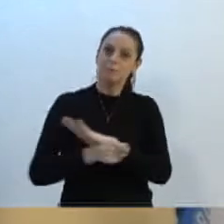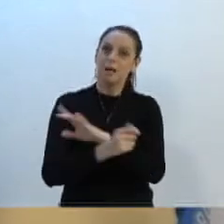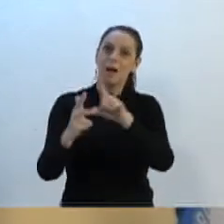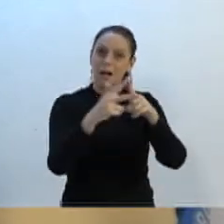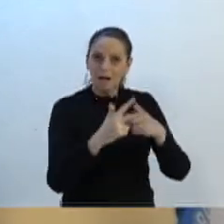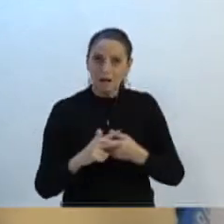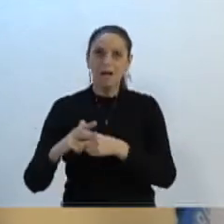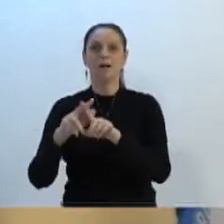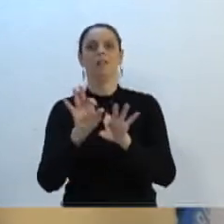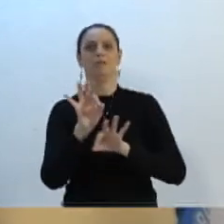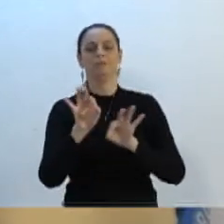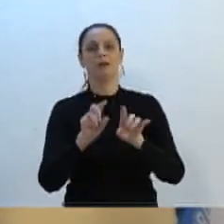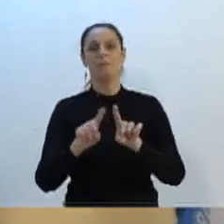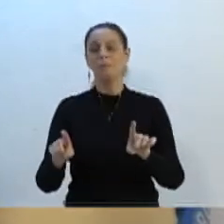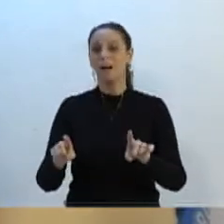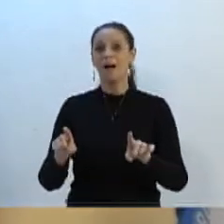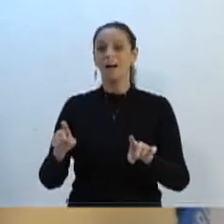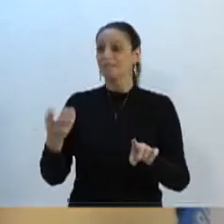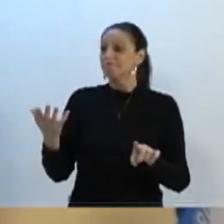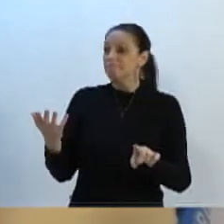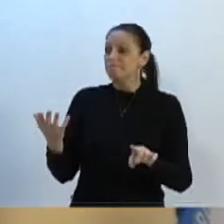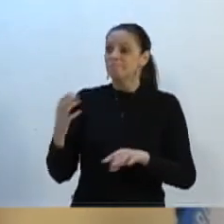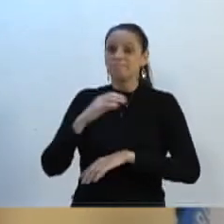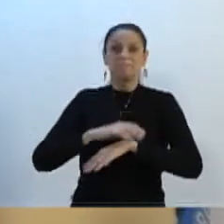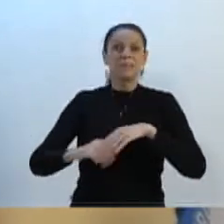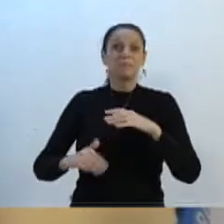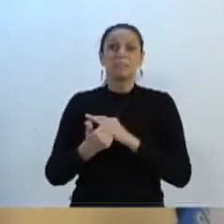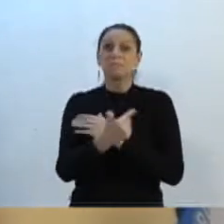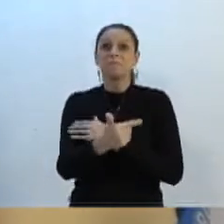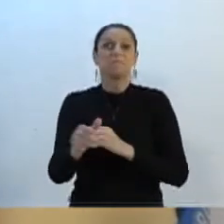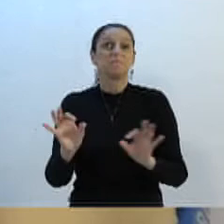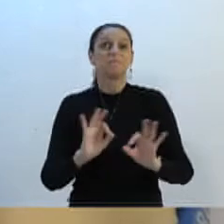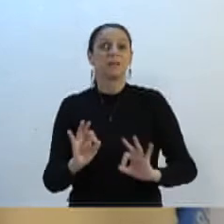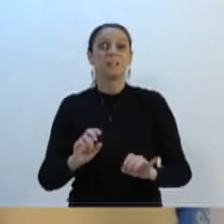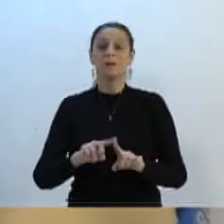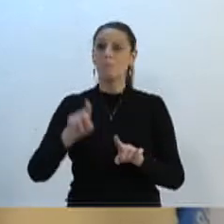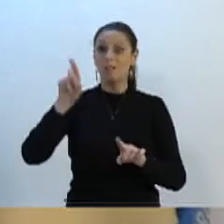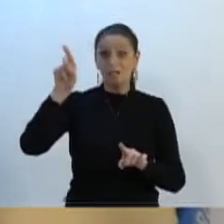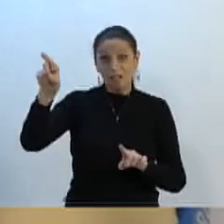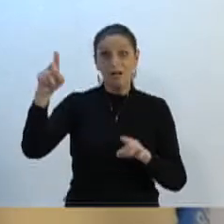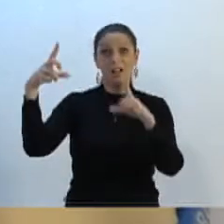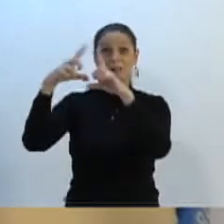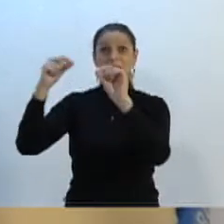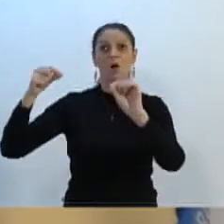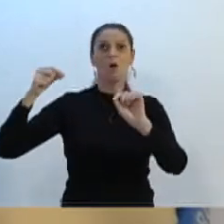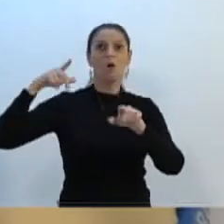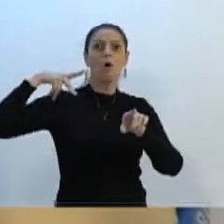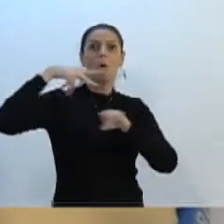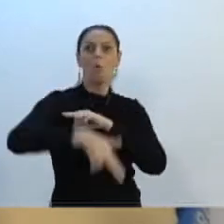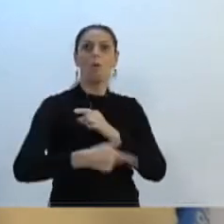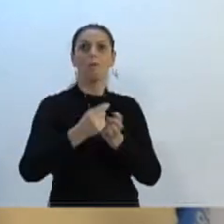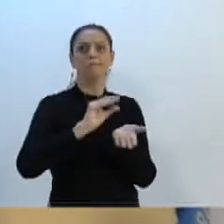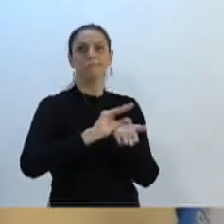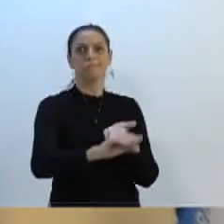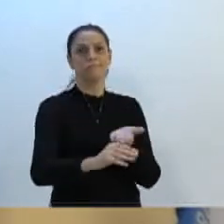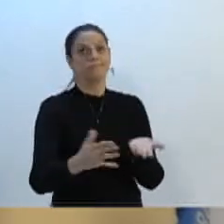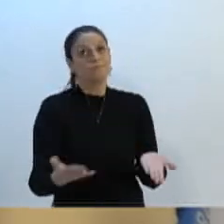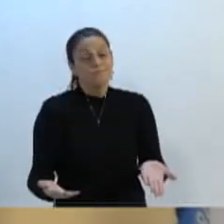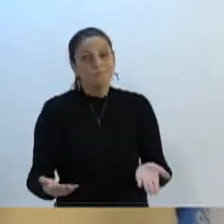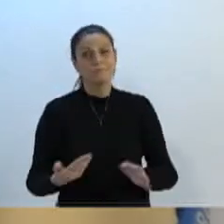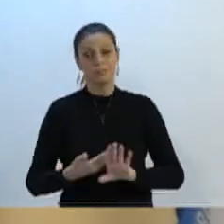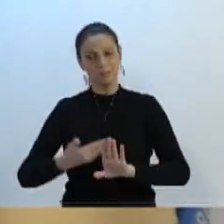vemos na prática, além das promessas, é o corte de recursos. E desde o início do ano, mudando de assunto,